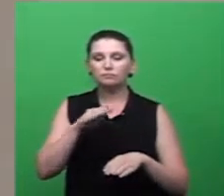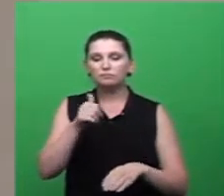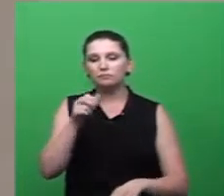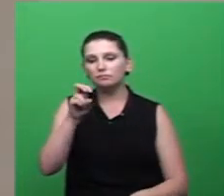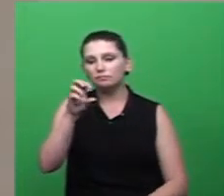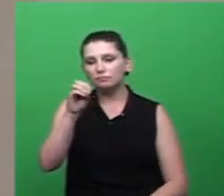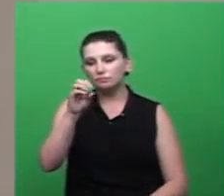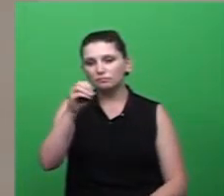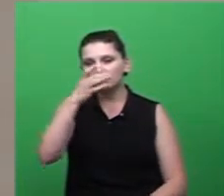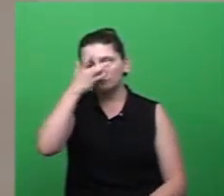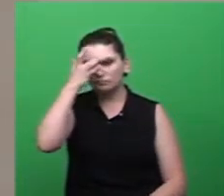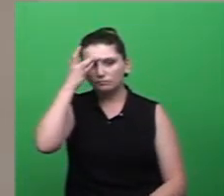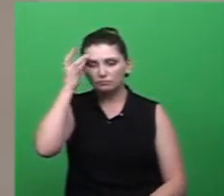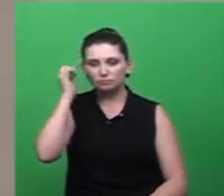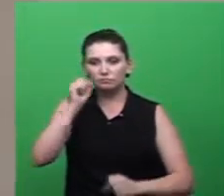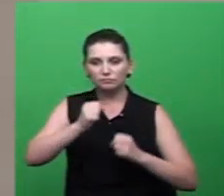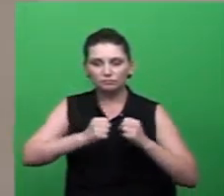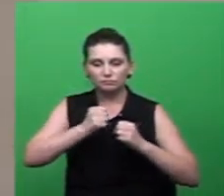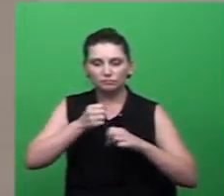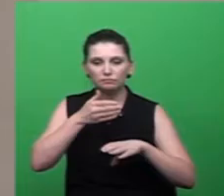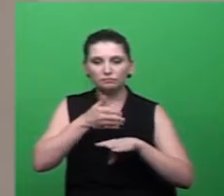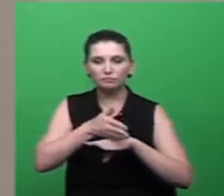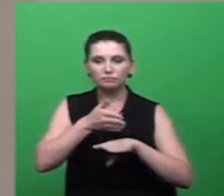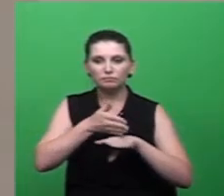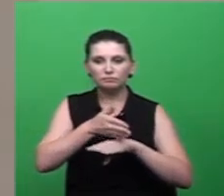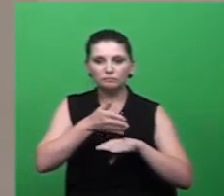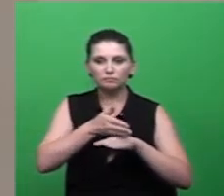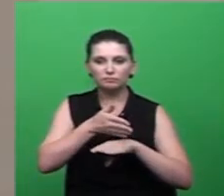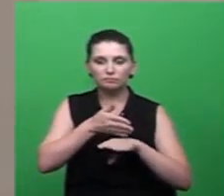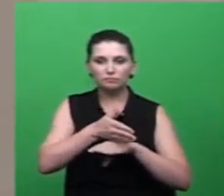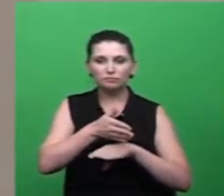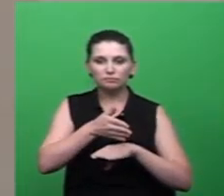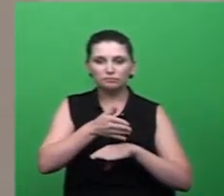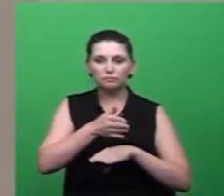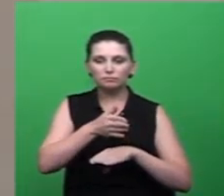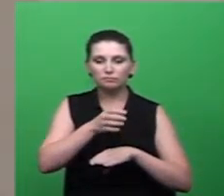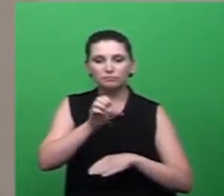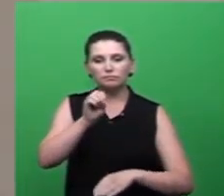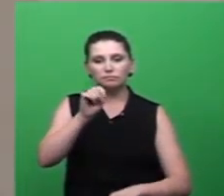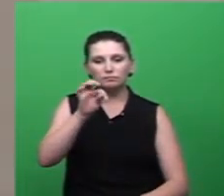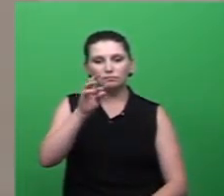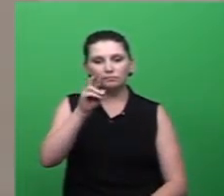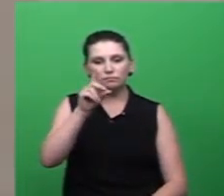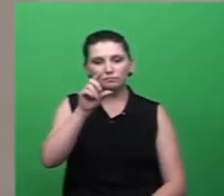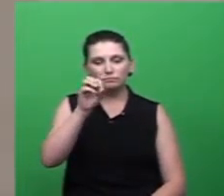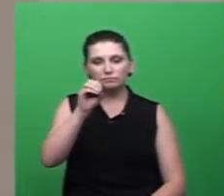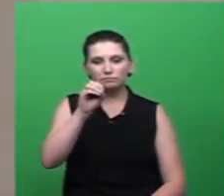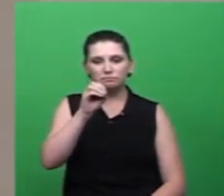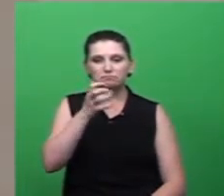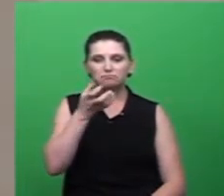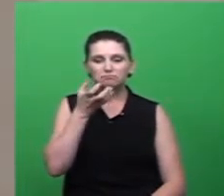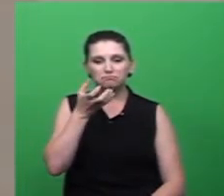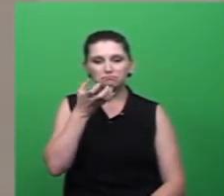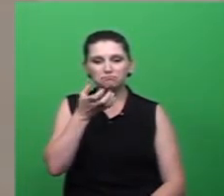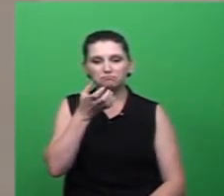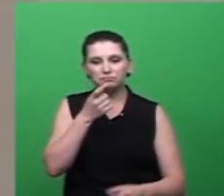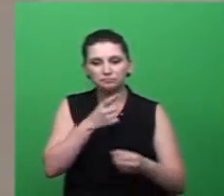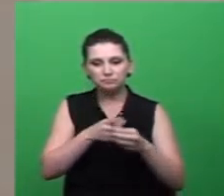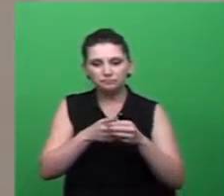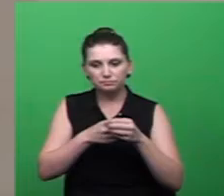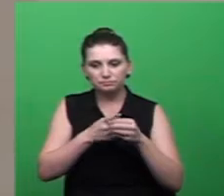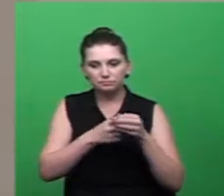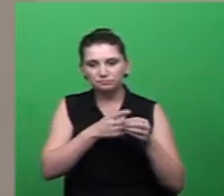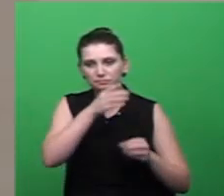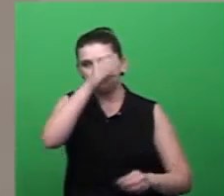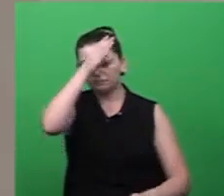corredores de rua. O estímulo que o triatleta Santiago Mendonça trouxe para a cidade de Criciúma,